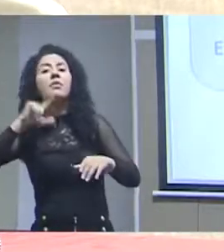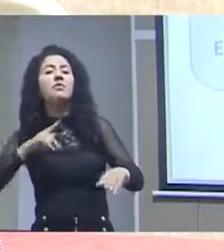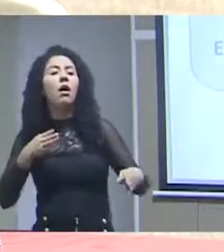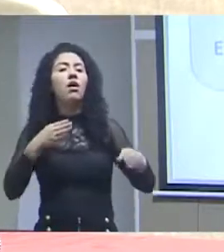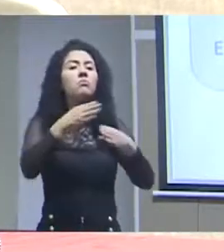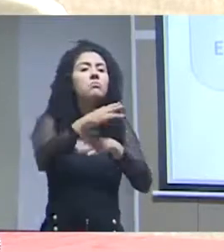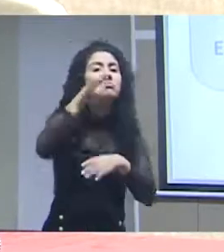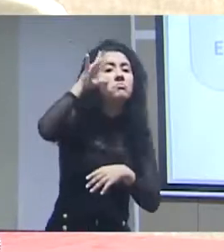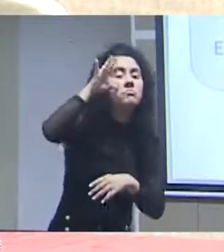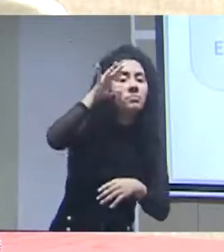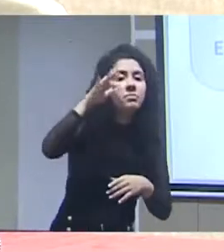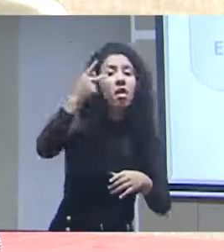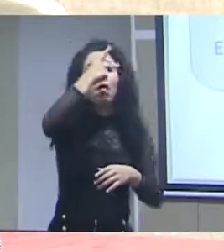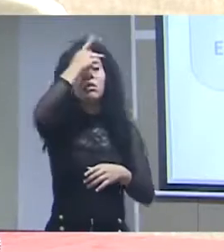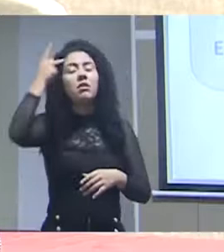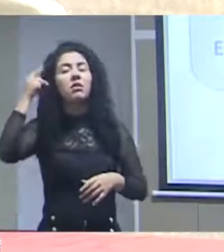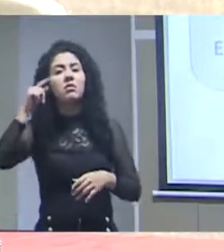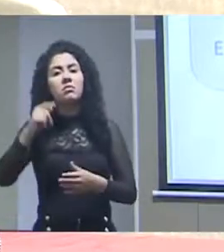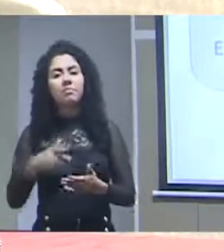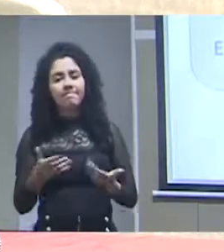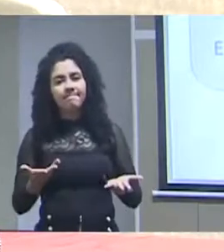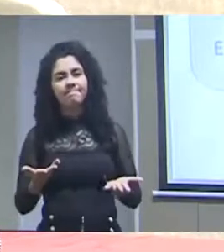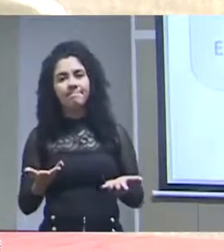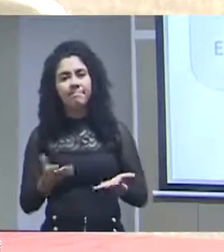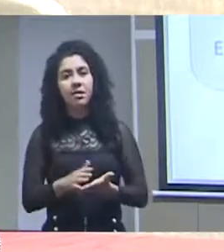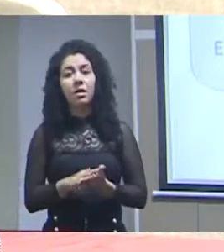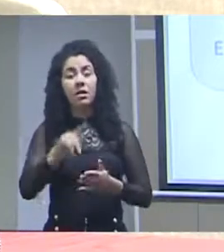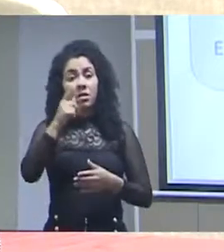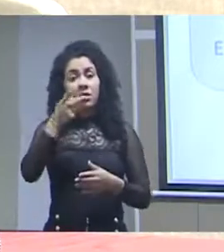E essa é uma discussão que a gente vem acompanhando